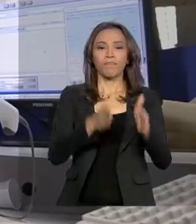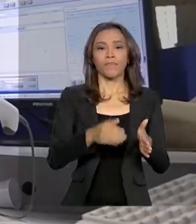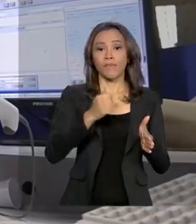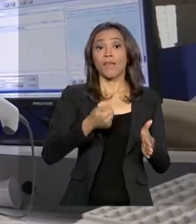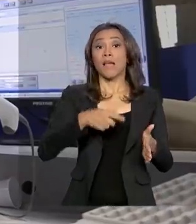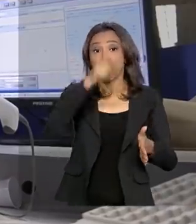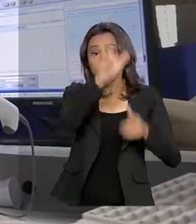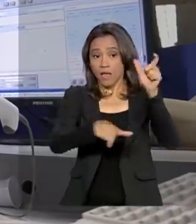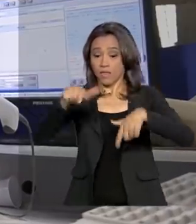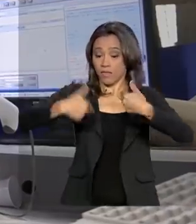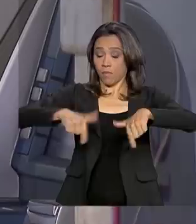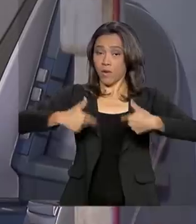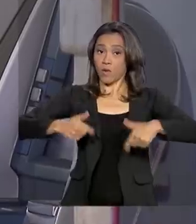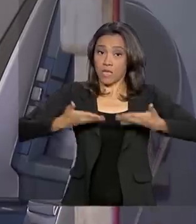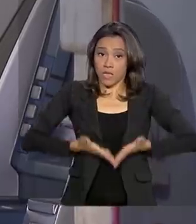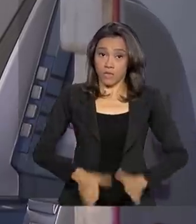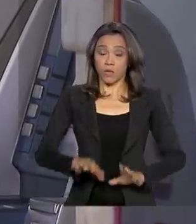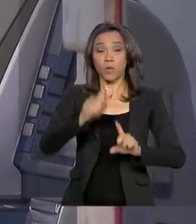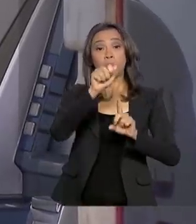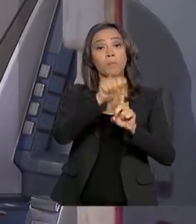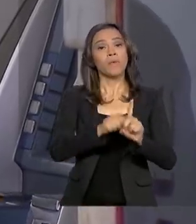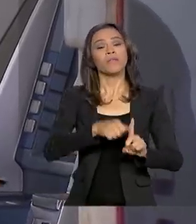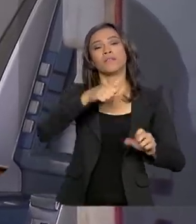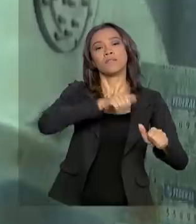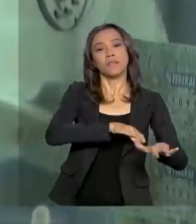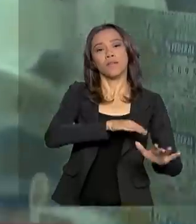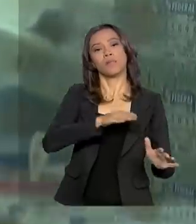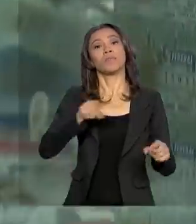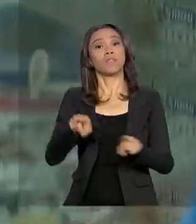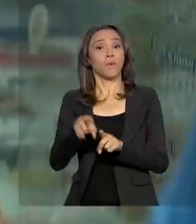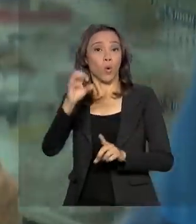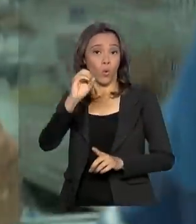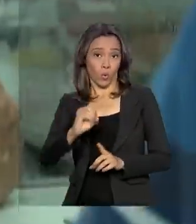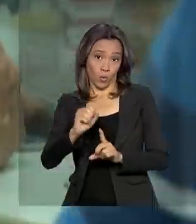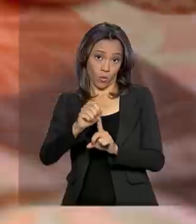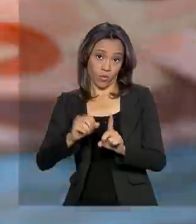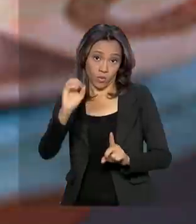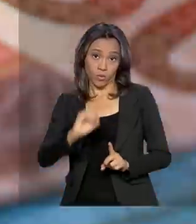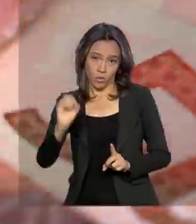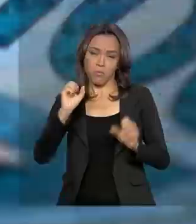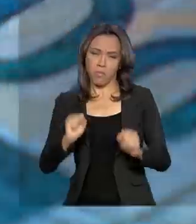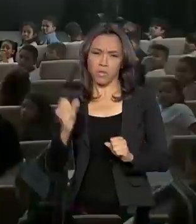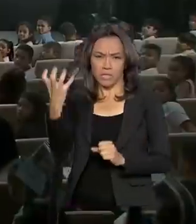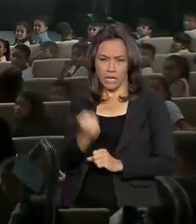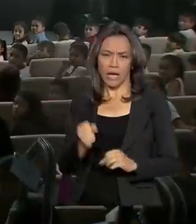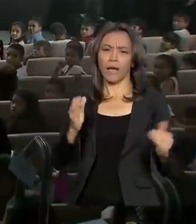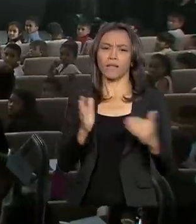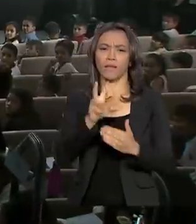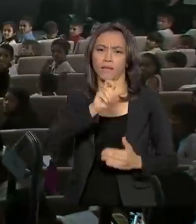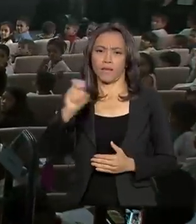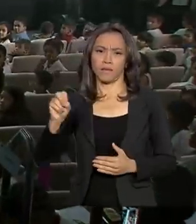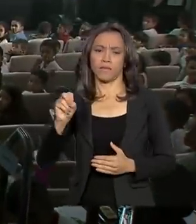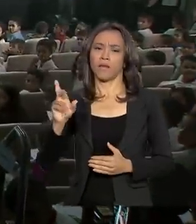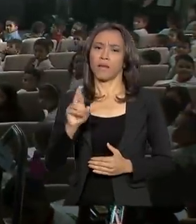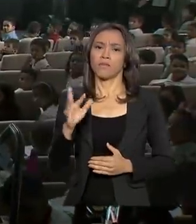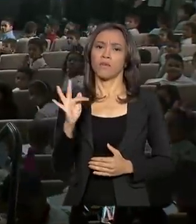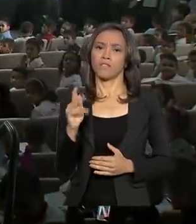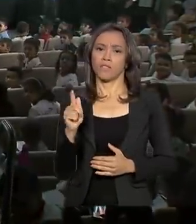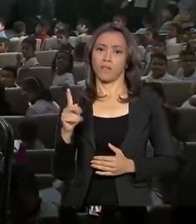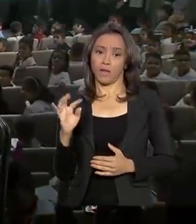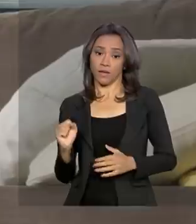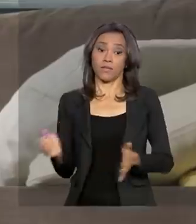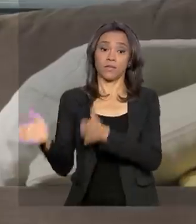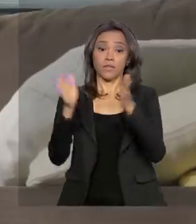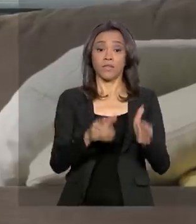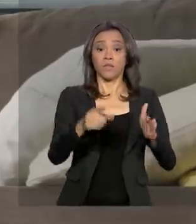nascidos em setembro e outubro já podem sacar até 500 reais do FGTS. Ministério da Educação lança